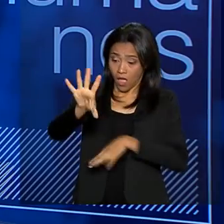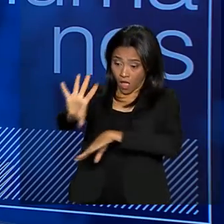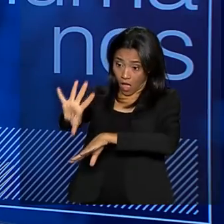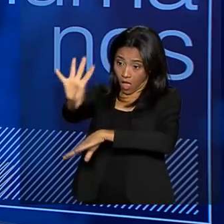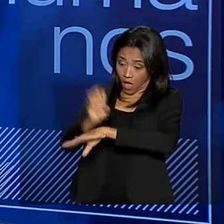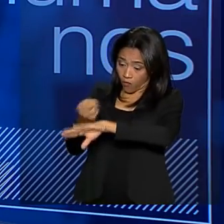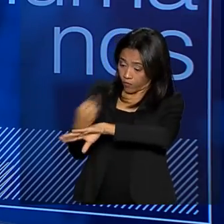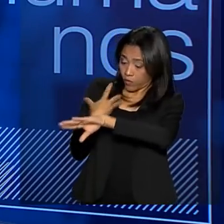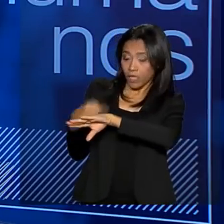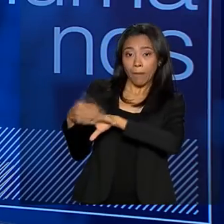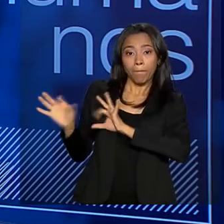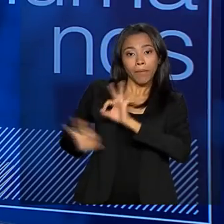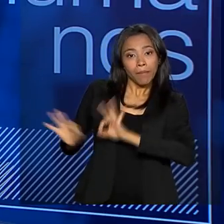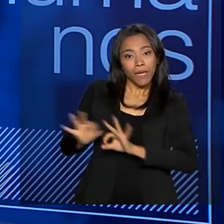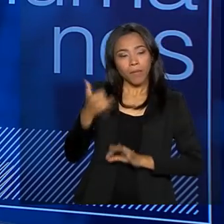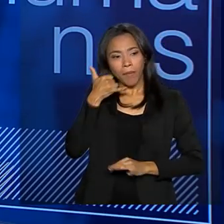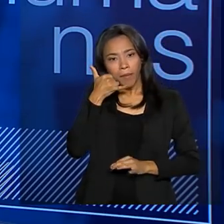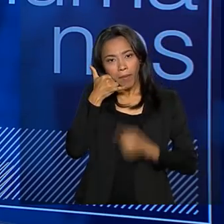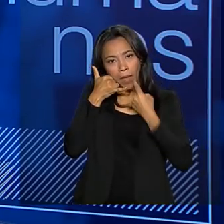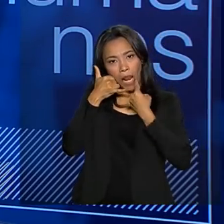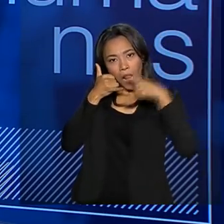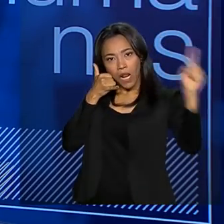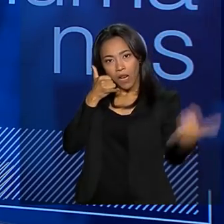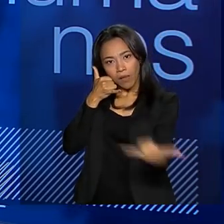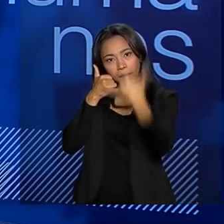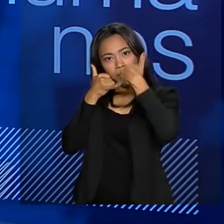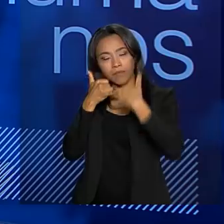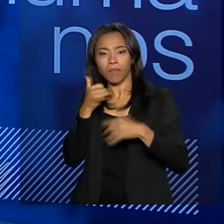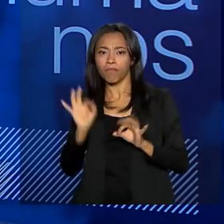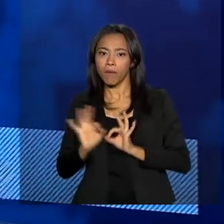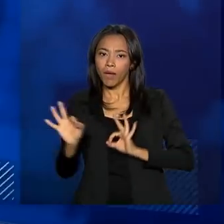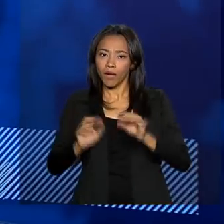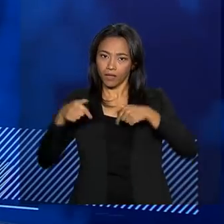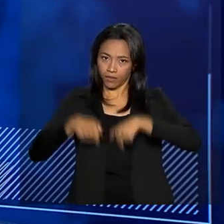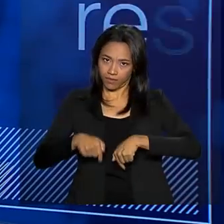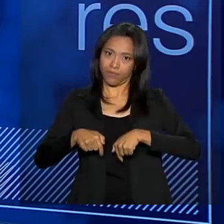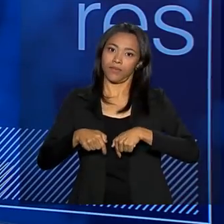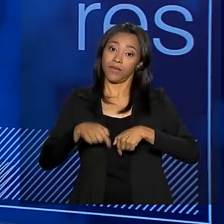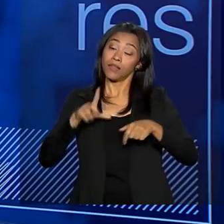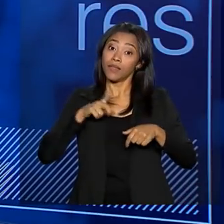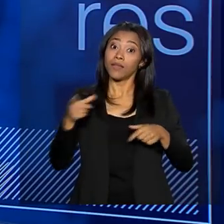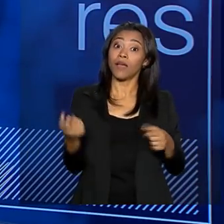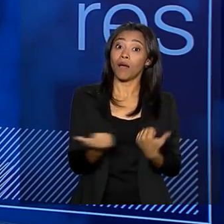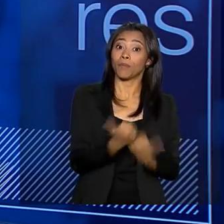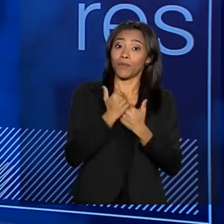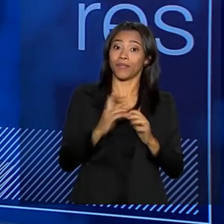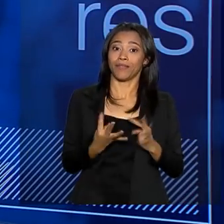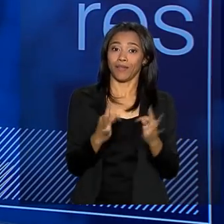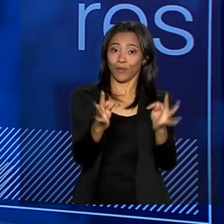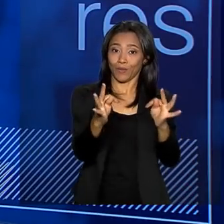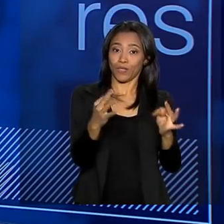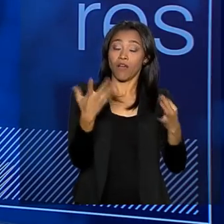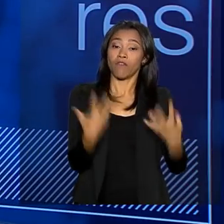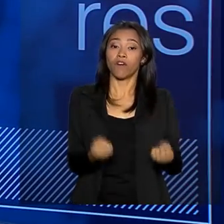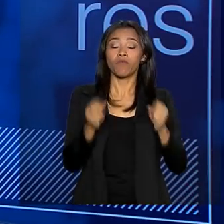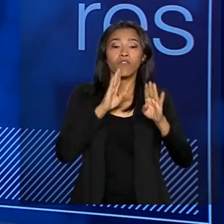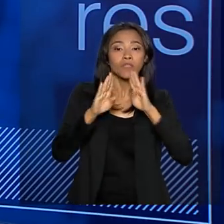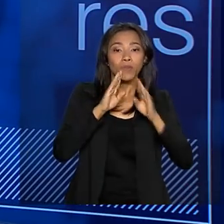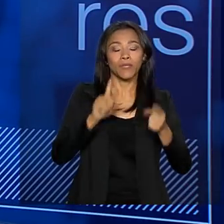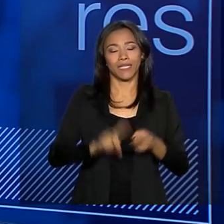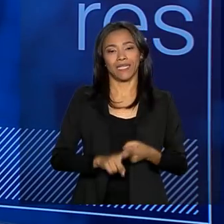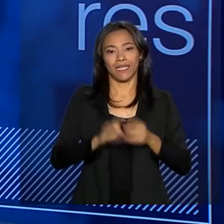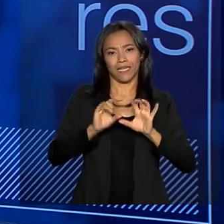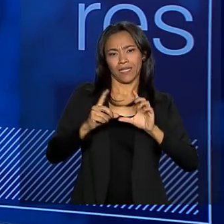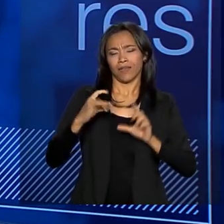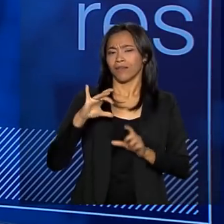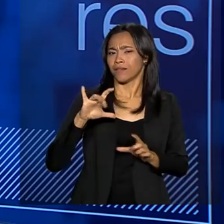preparada para receber as ligações. E agora não é só ligação. A novidade vem a tecnologia. Nós vamos usar Facebook, Instagram,